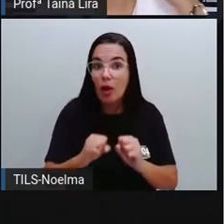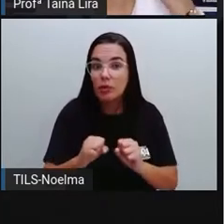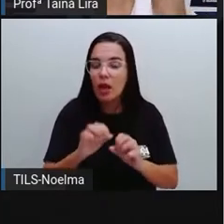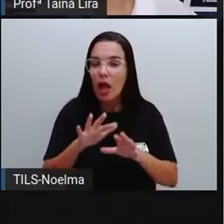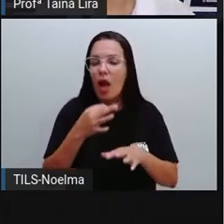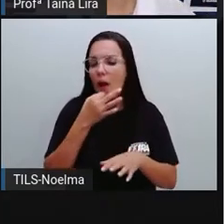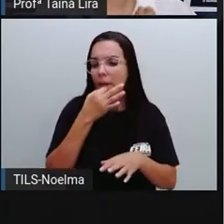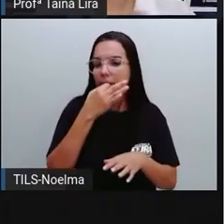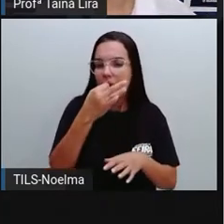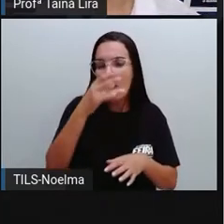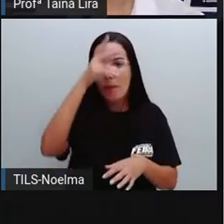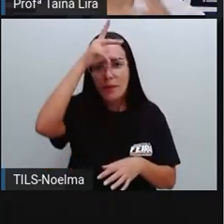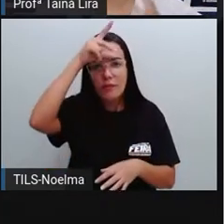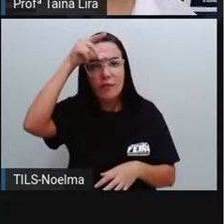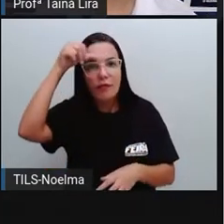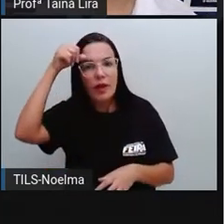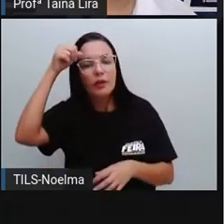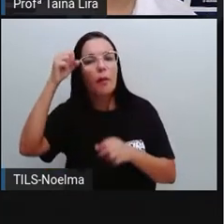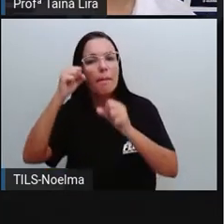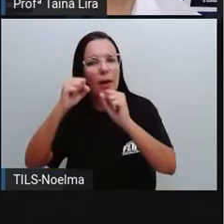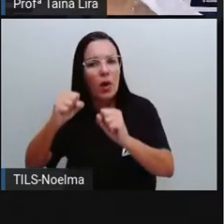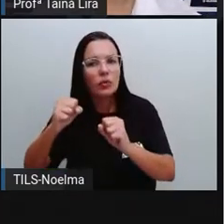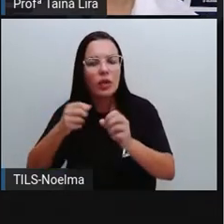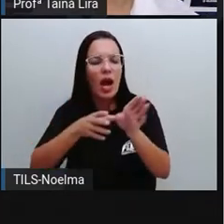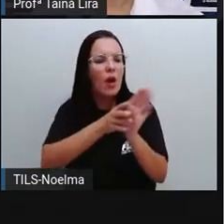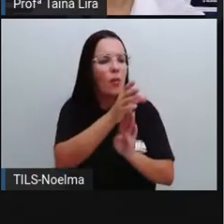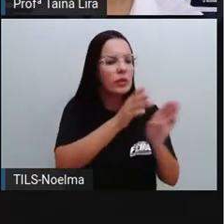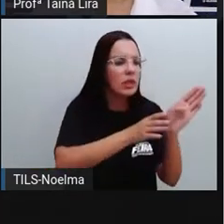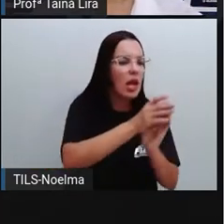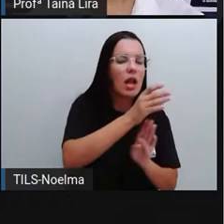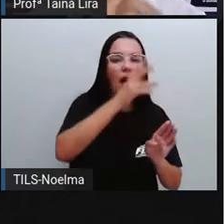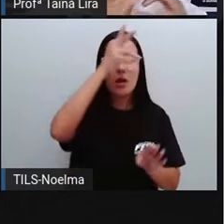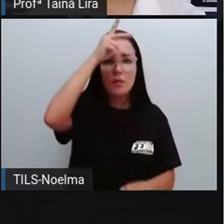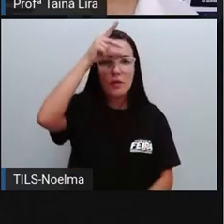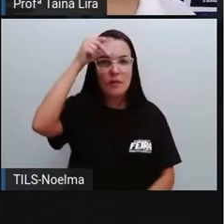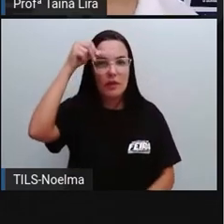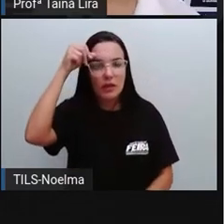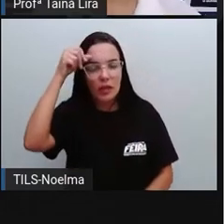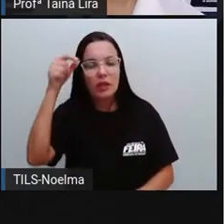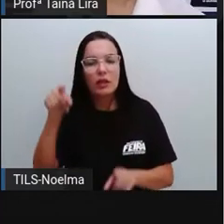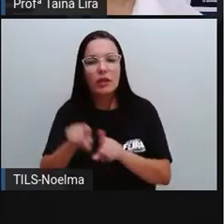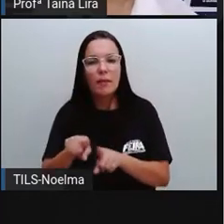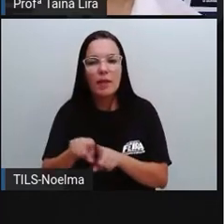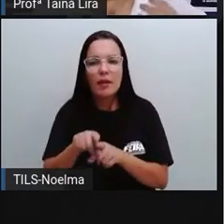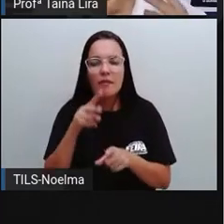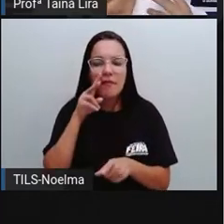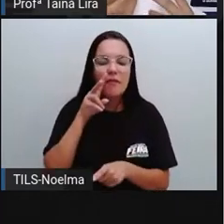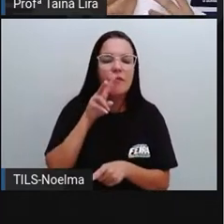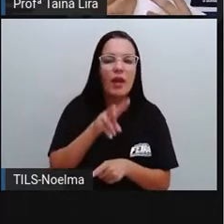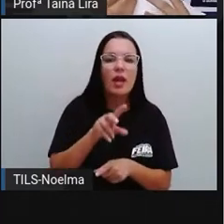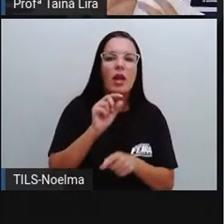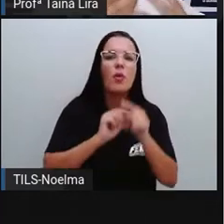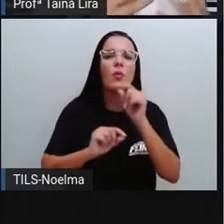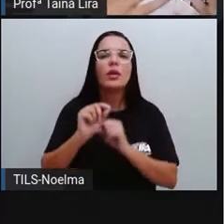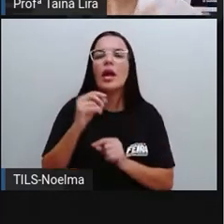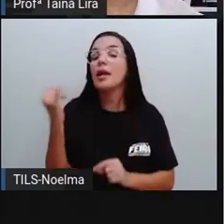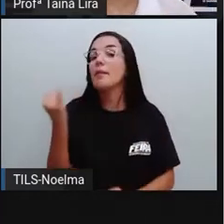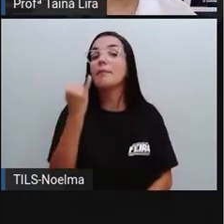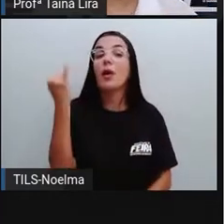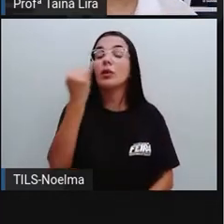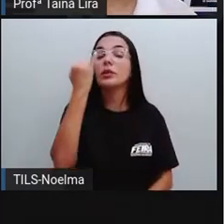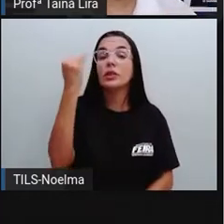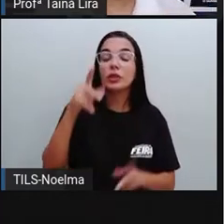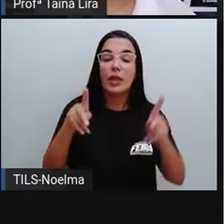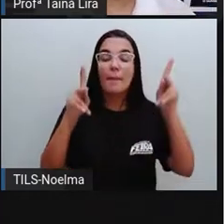Então, o vereador, ele também tem essa função, né, de verificar ali o que é que a